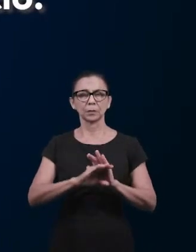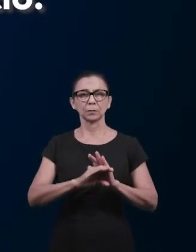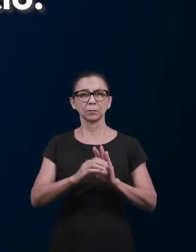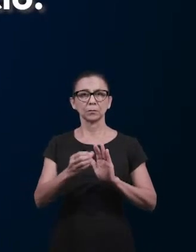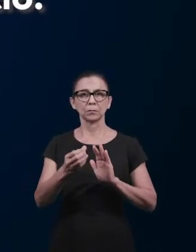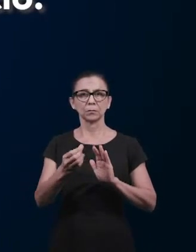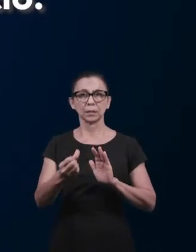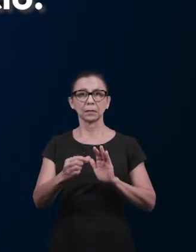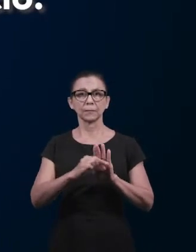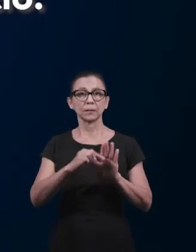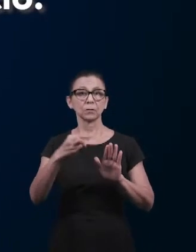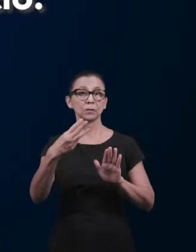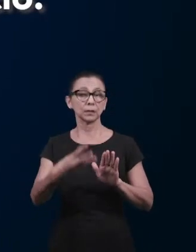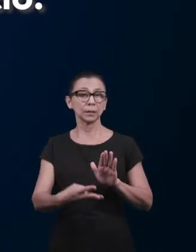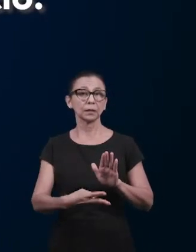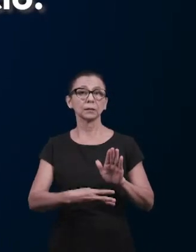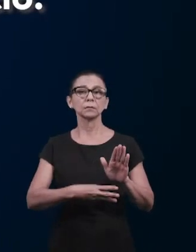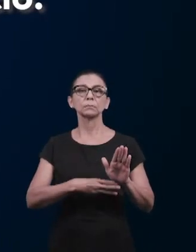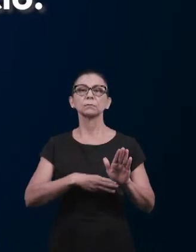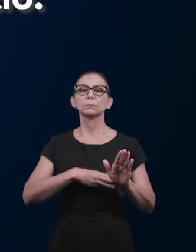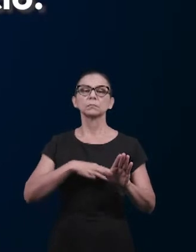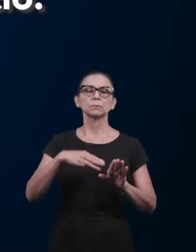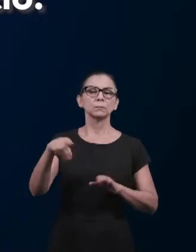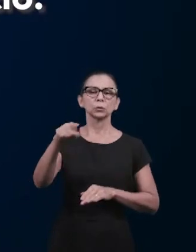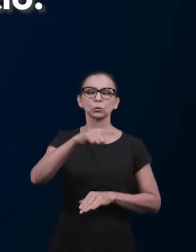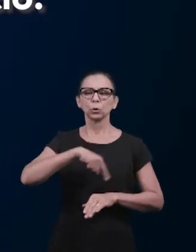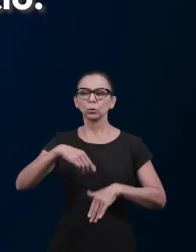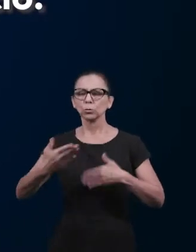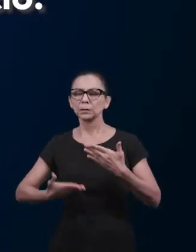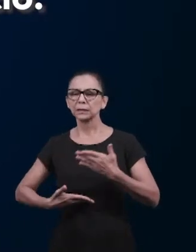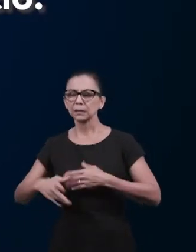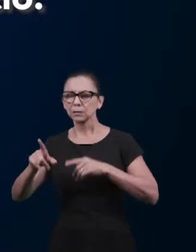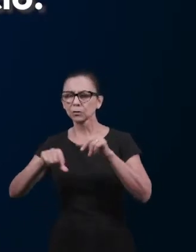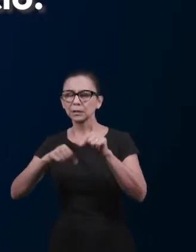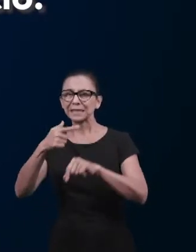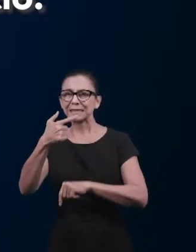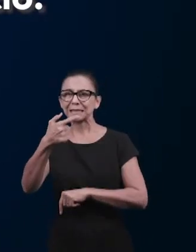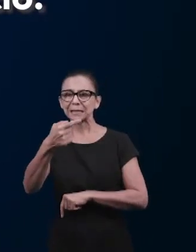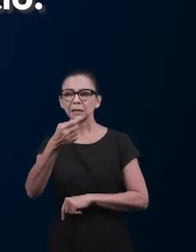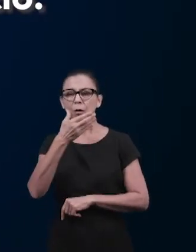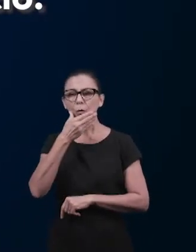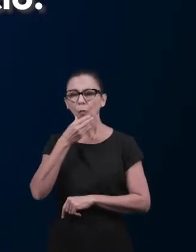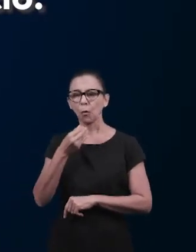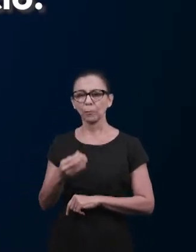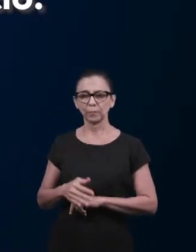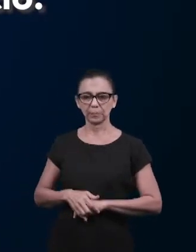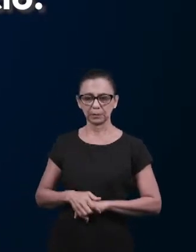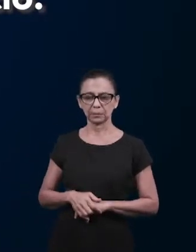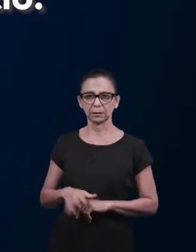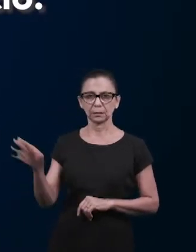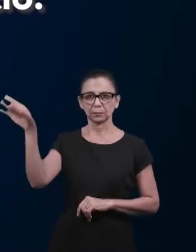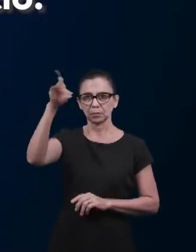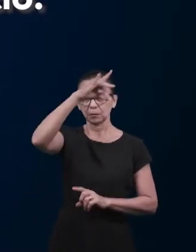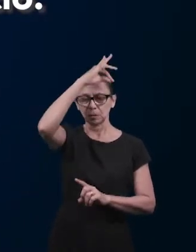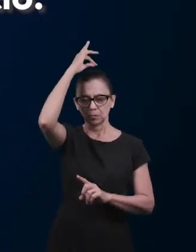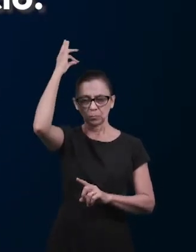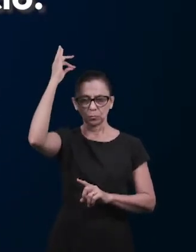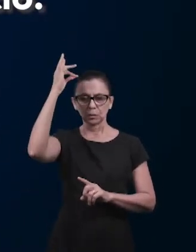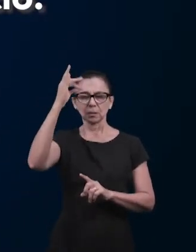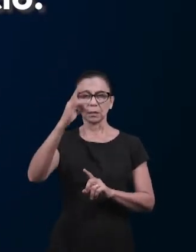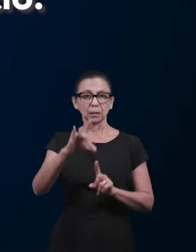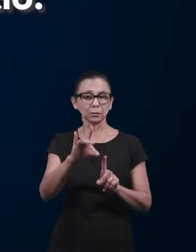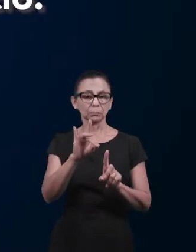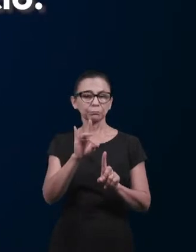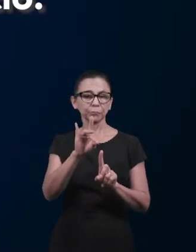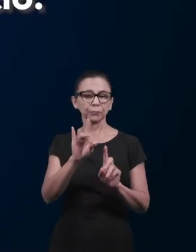escolhei, pois, irmãos dentre vós, sete varões de boa reputação, cheios do Espírito Santo e de sabedoria,